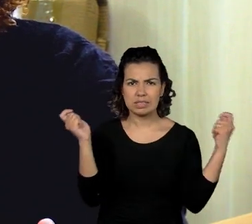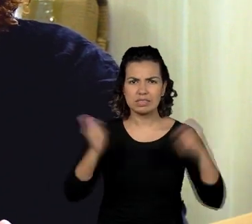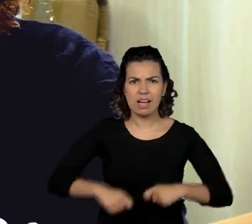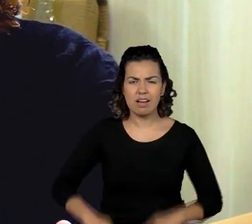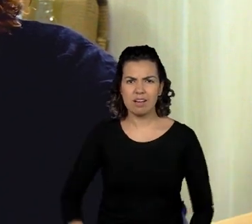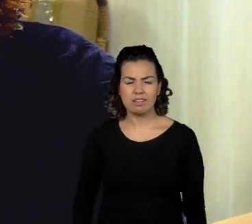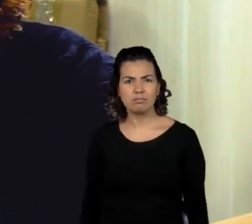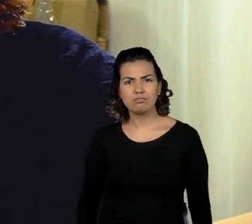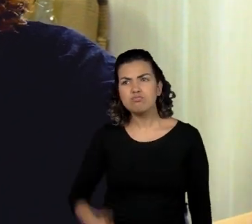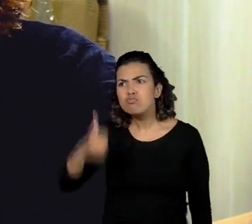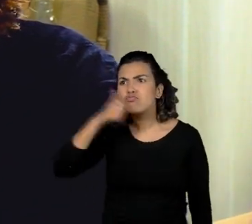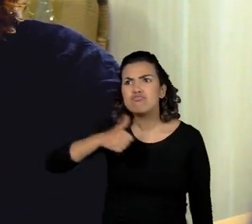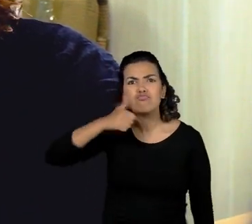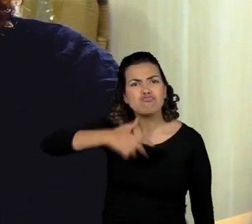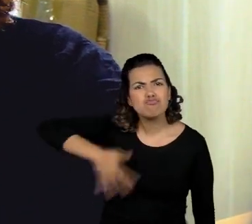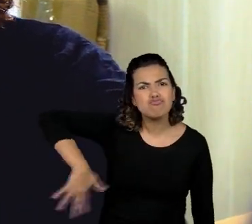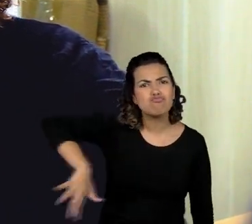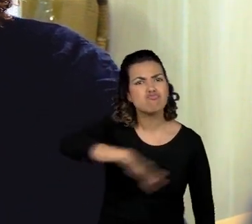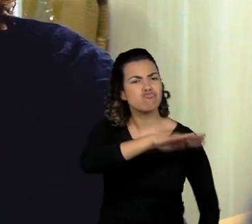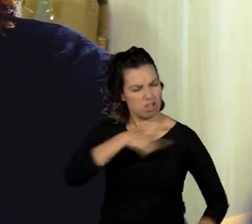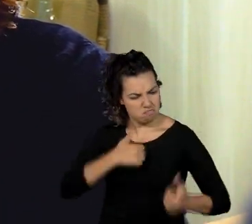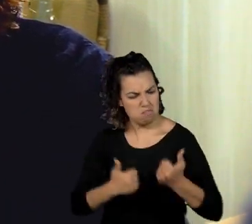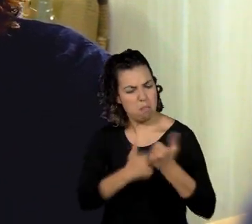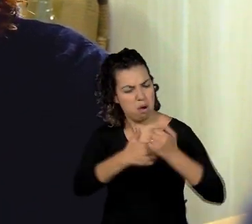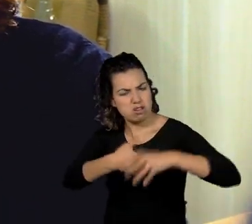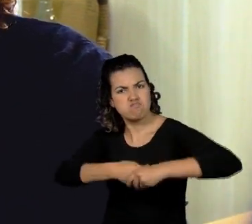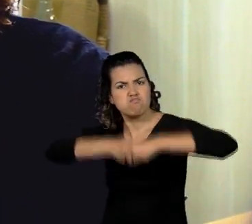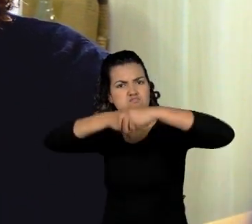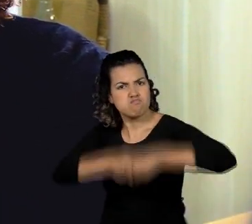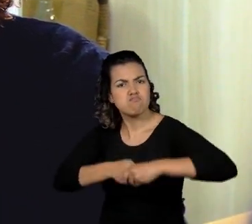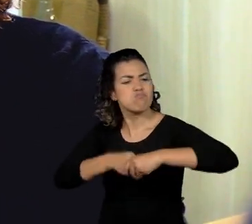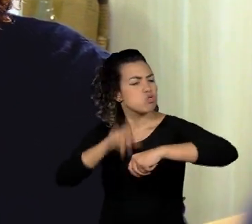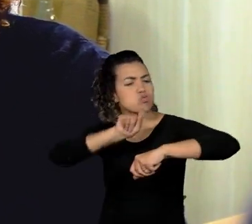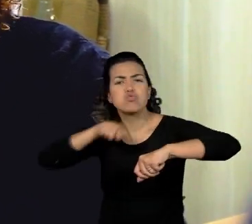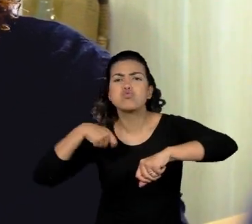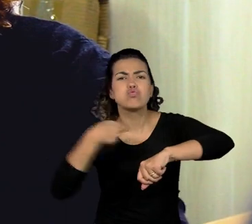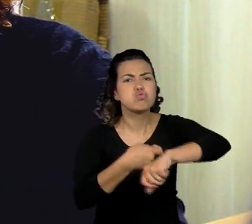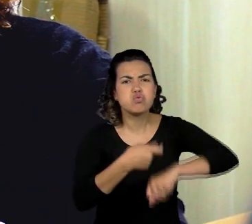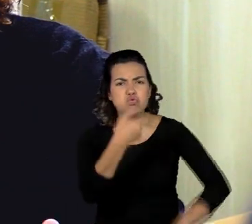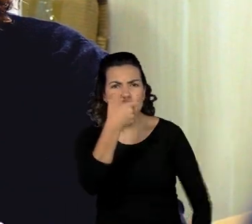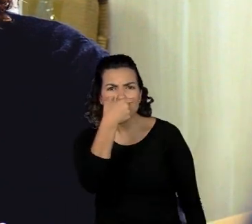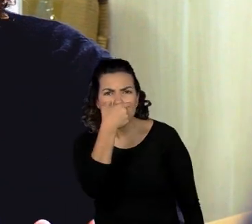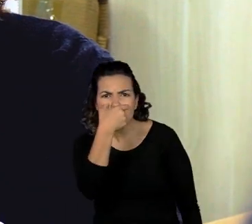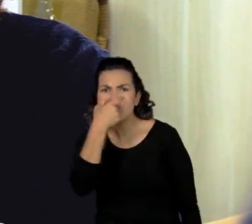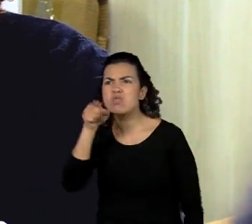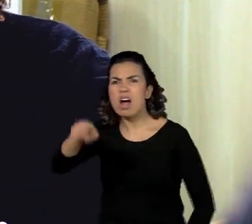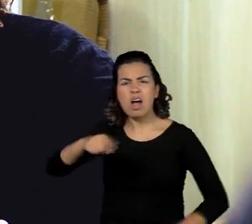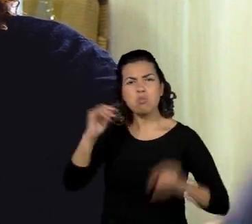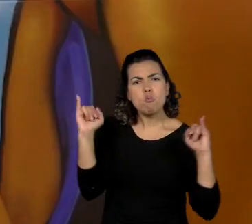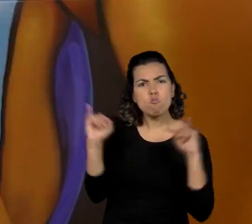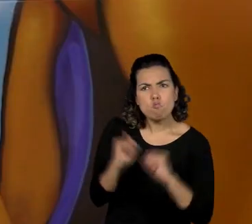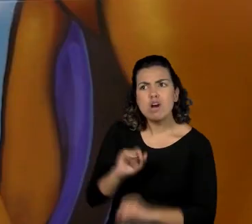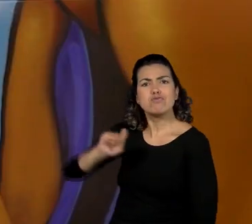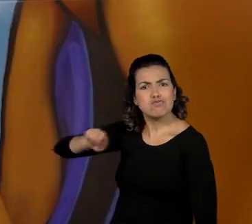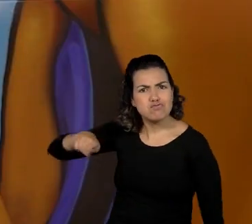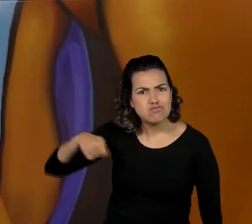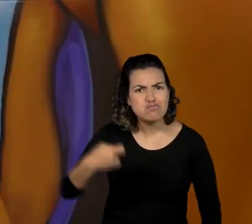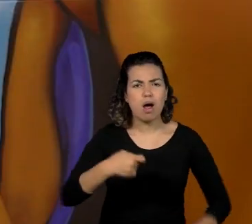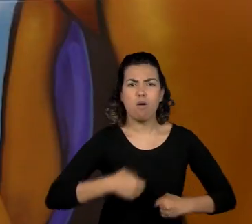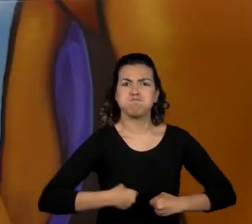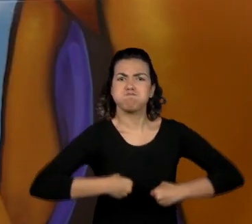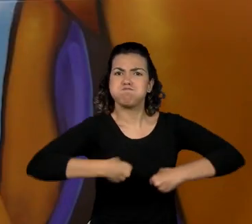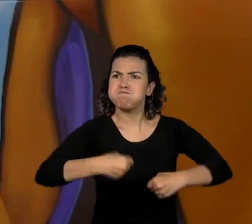salve para as mulheres narigudas, para as magras, as barrigudas, para as rainhas, a nossa nação. Então, trazer essa